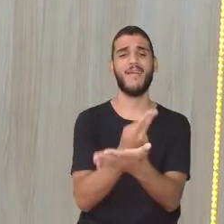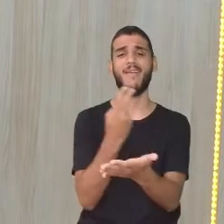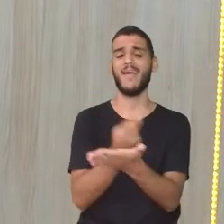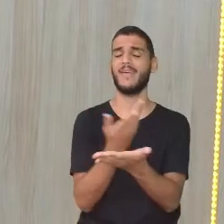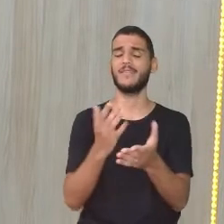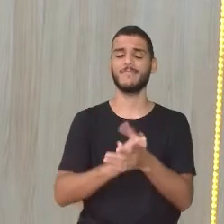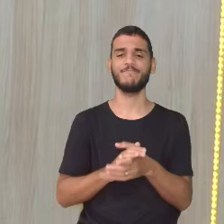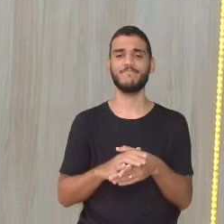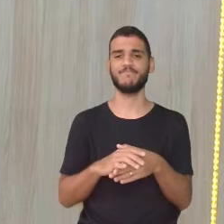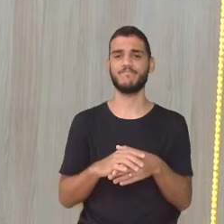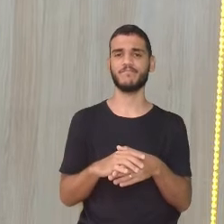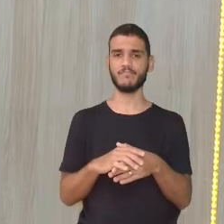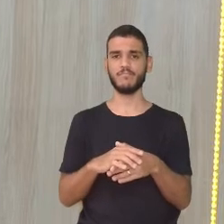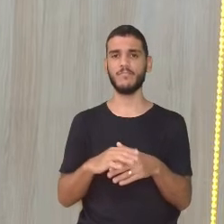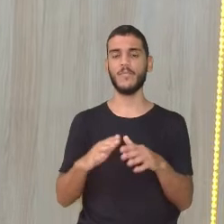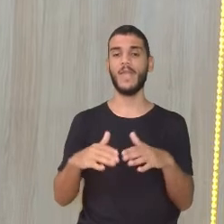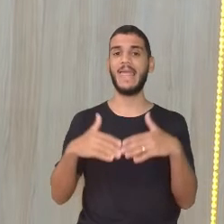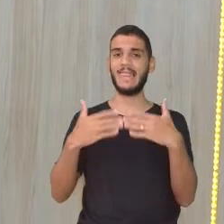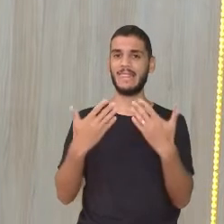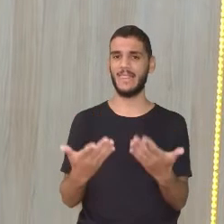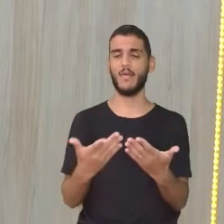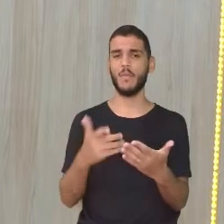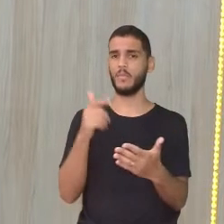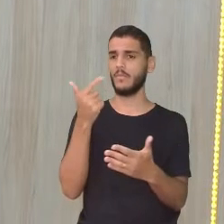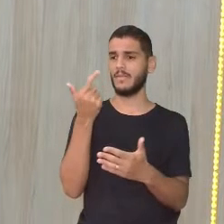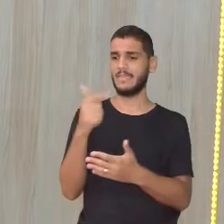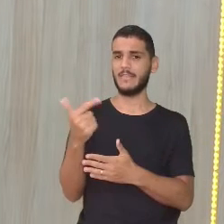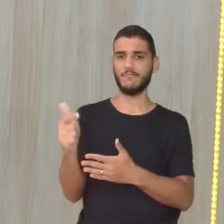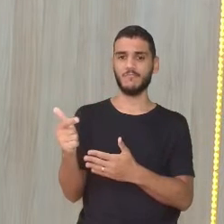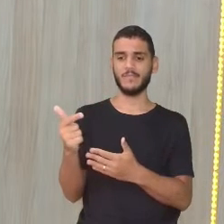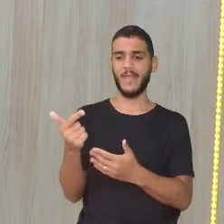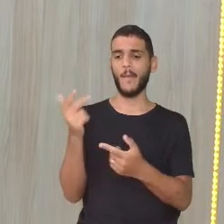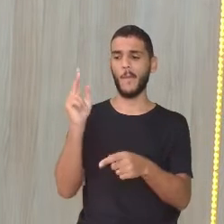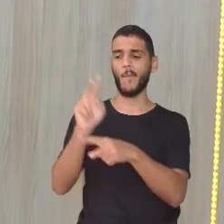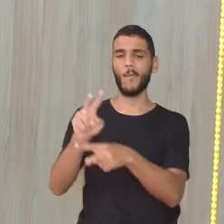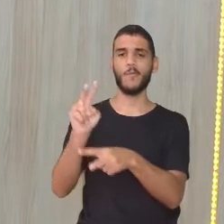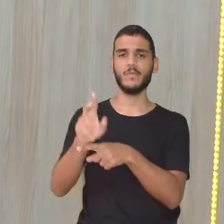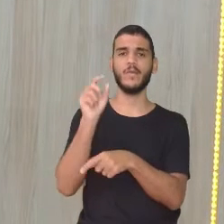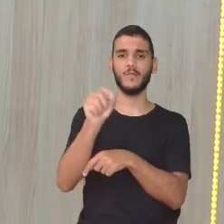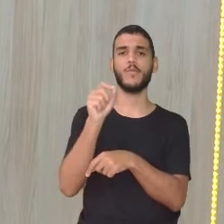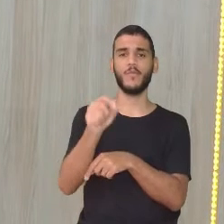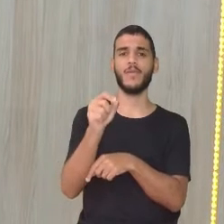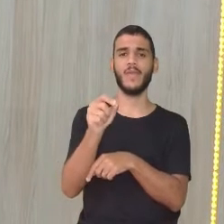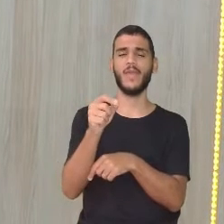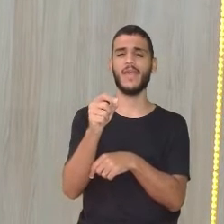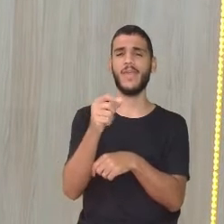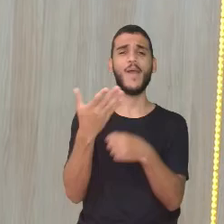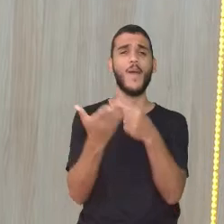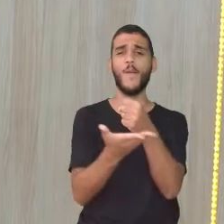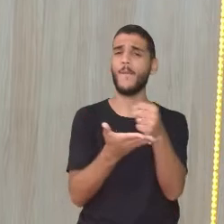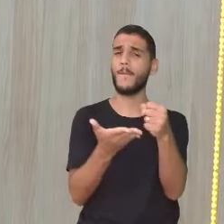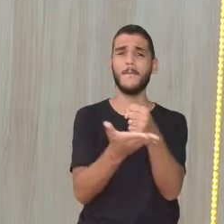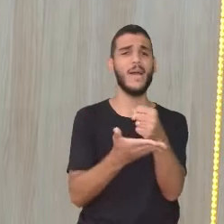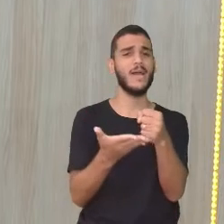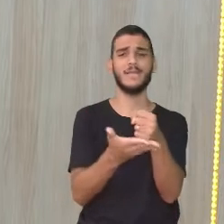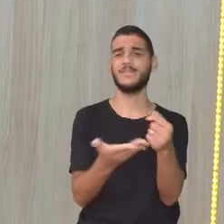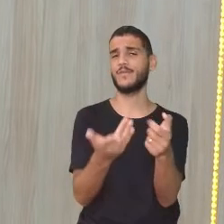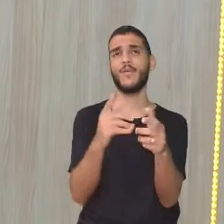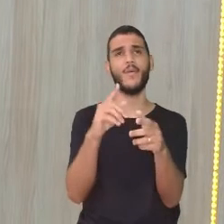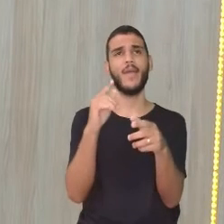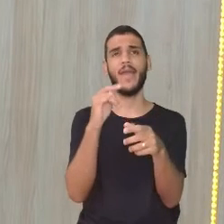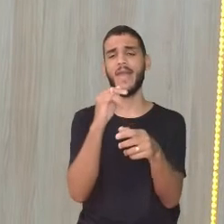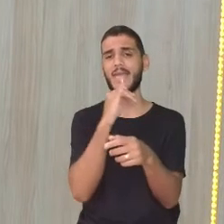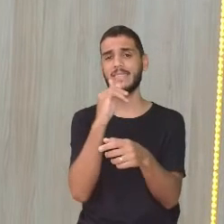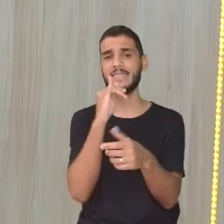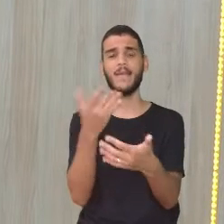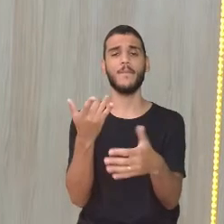a questão do saneamento básico também que a gente já falou aqui, né? Que é tão importante nesse crescimento urbano aí. Para que a